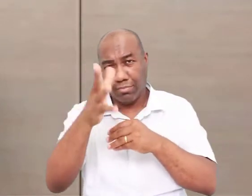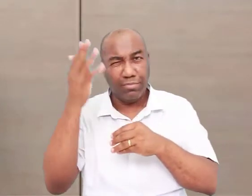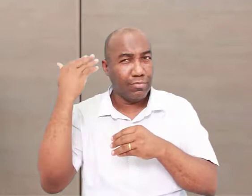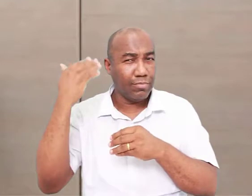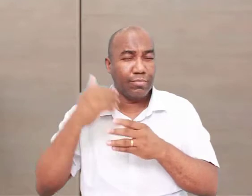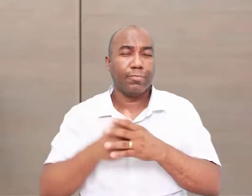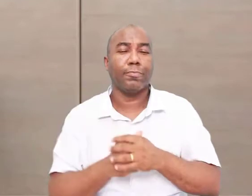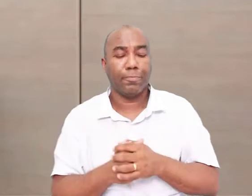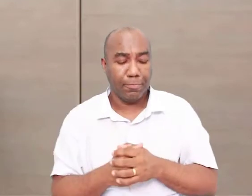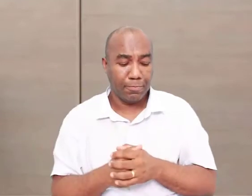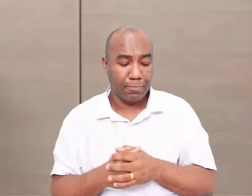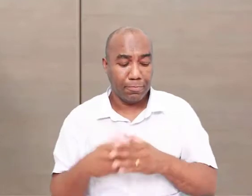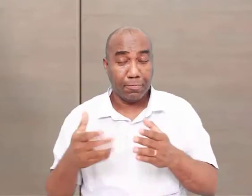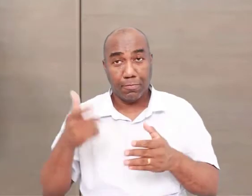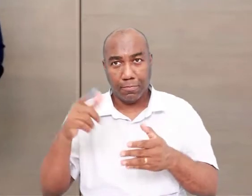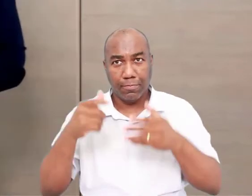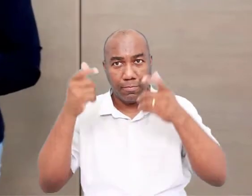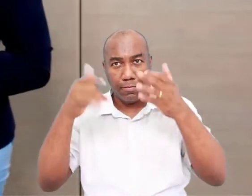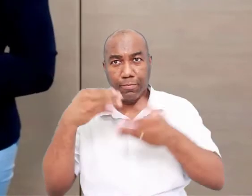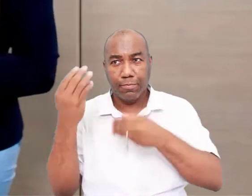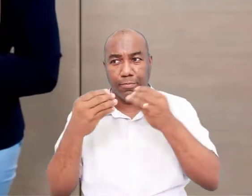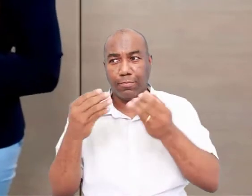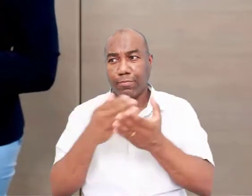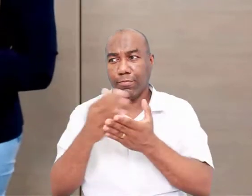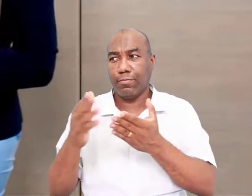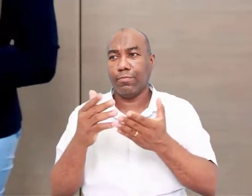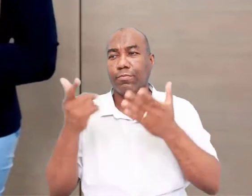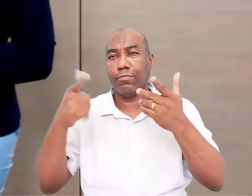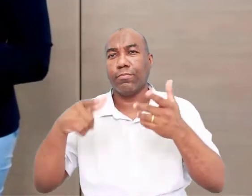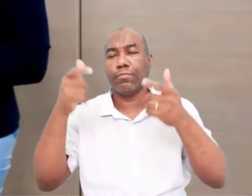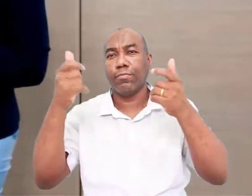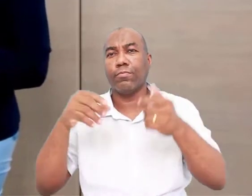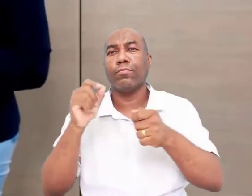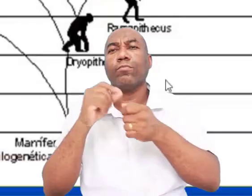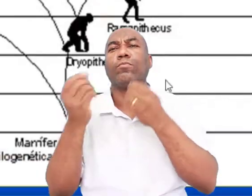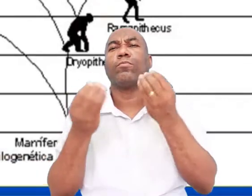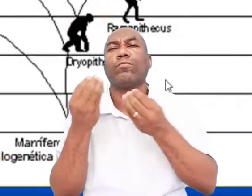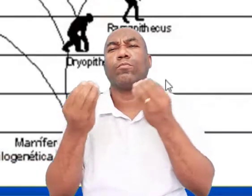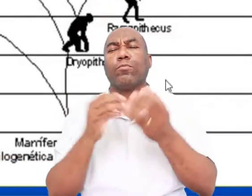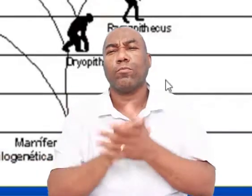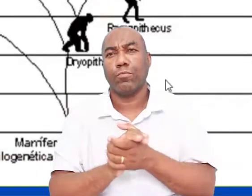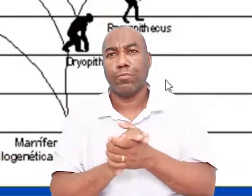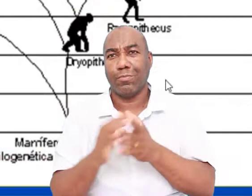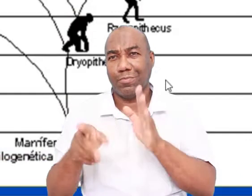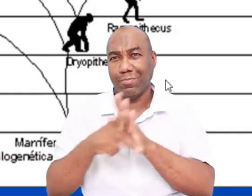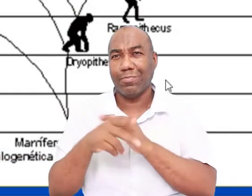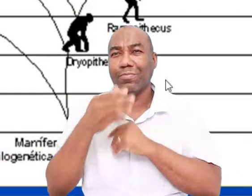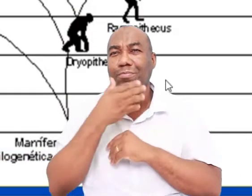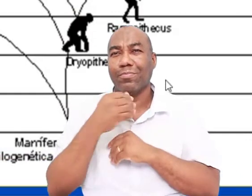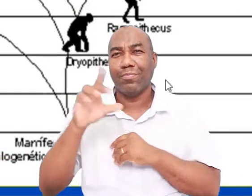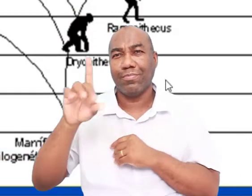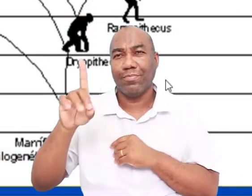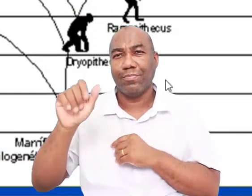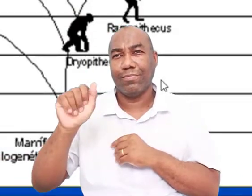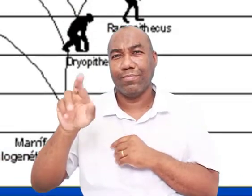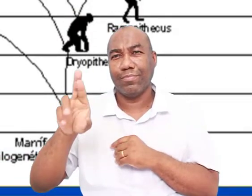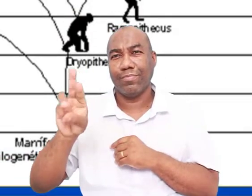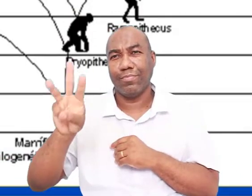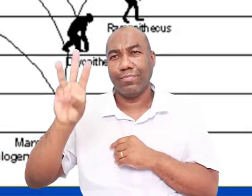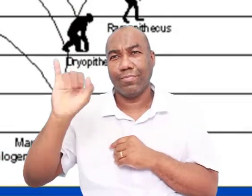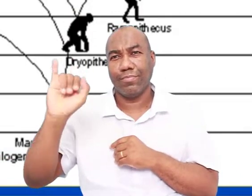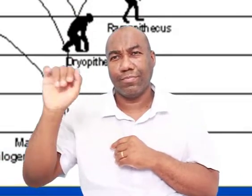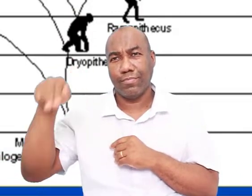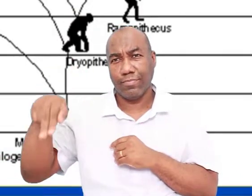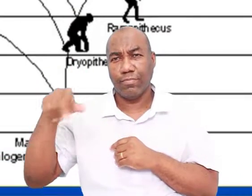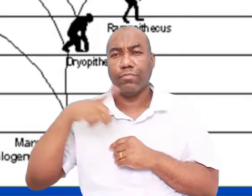Então nós vamos seguir a segunda teoria, que é a teoria da evolução. Olha aí a teoria evolucionista de Darwin. Ele vai falar da evolução